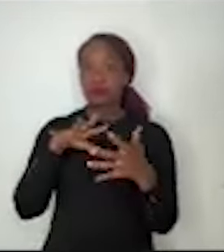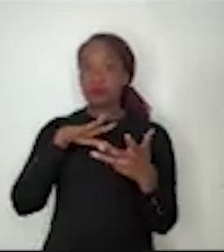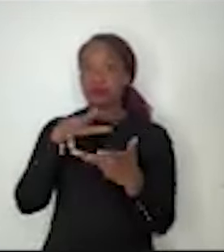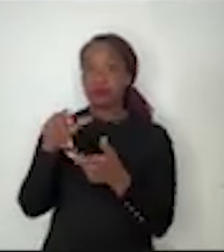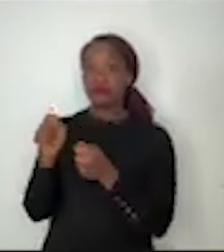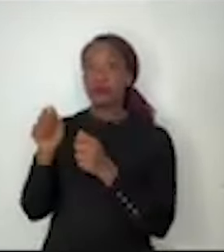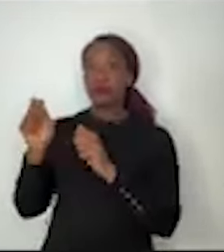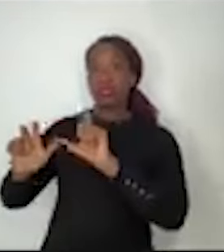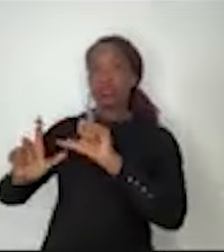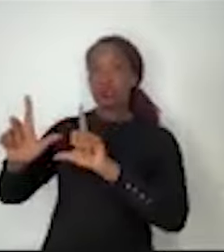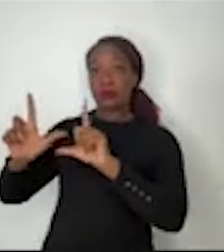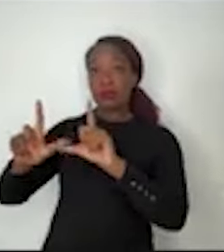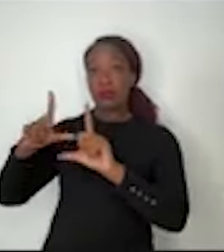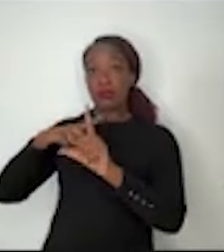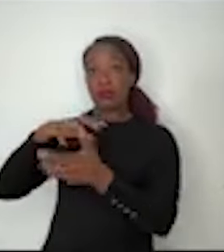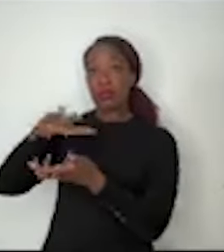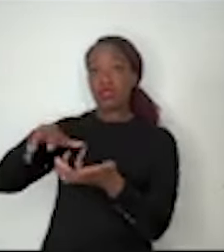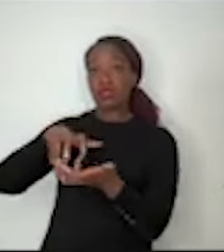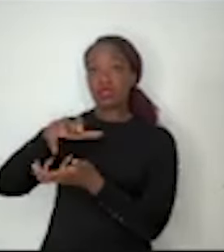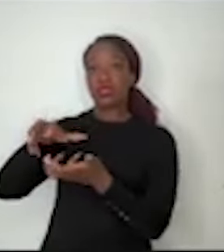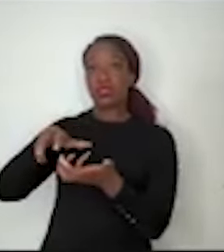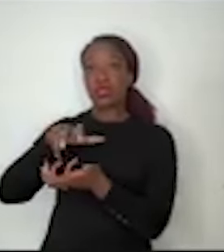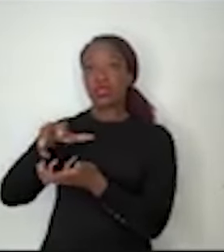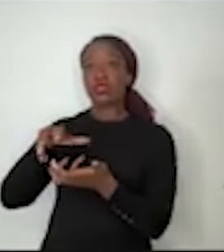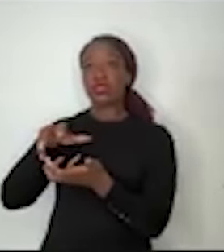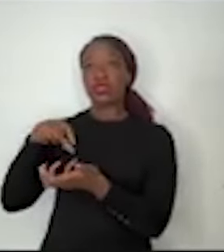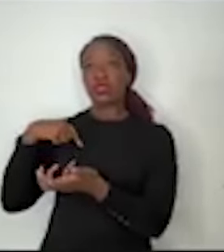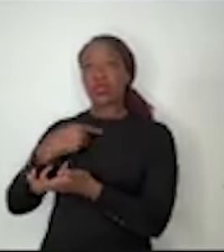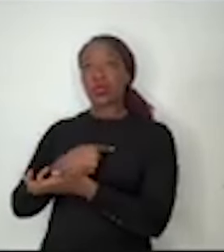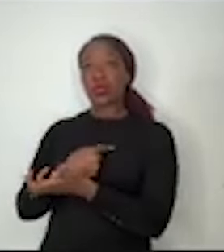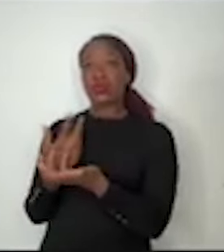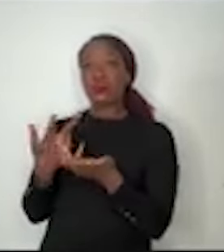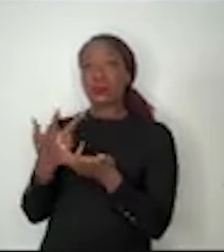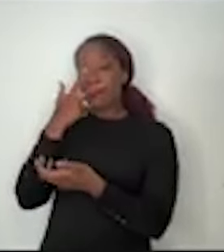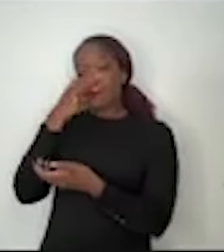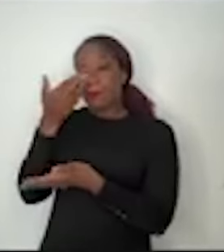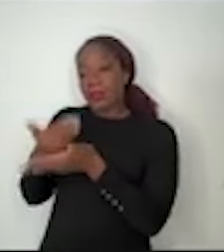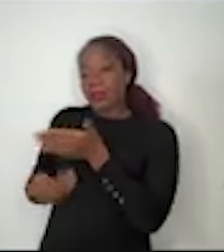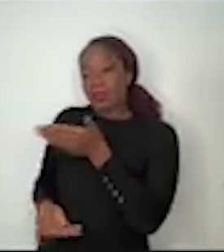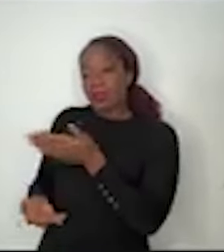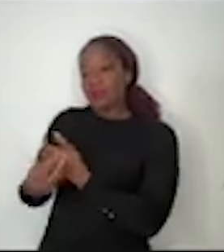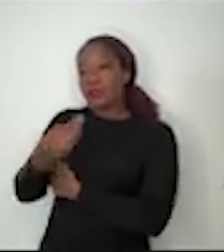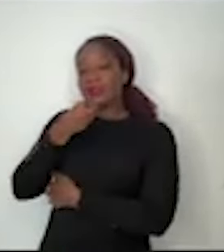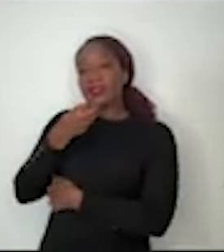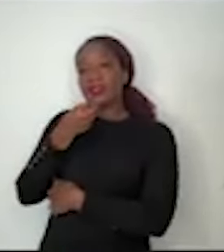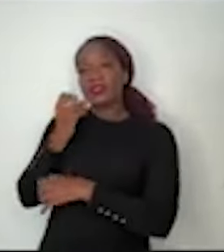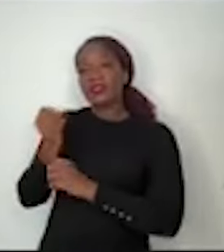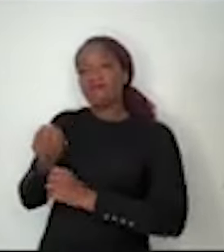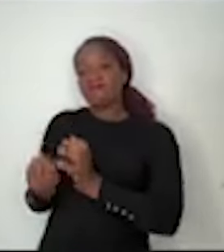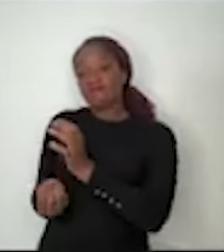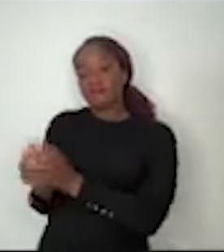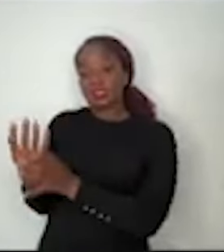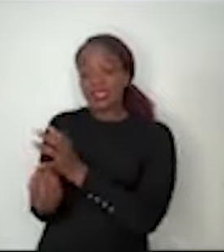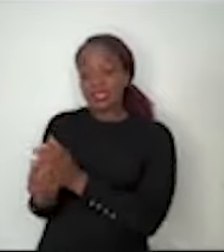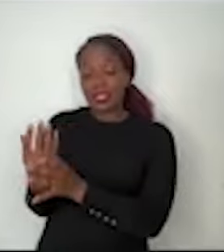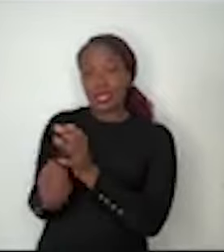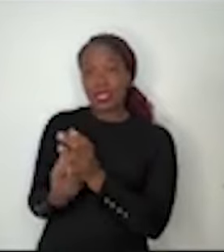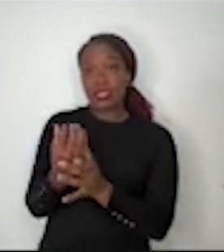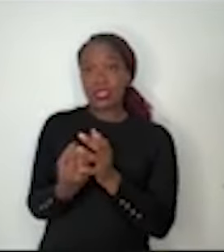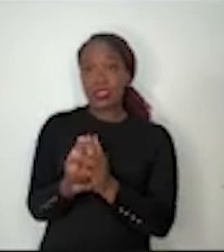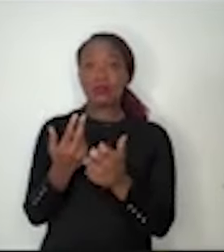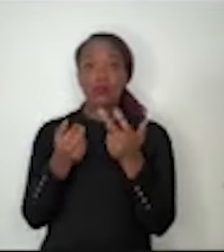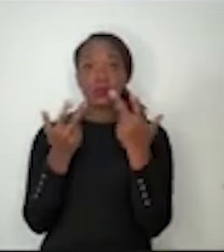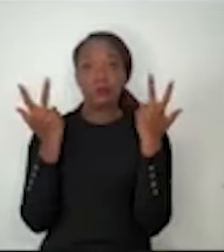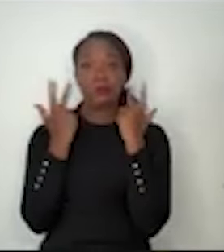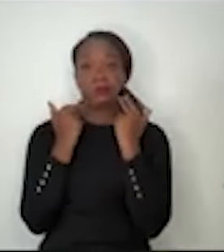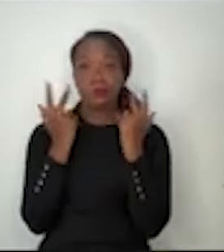no seu modelo de negócio e nós perdemos esse espaço importante de criação de fatos comuns sobre os quais as